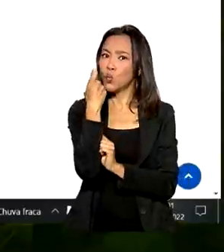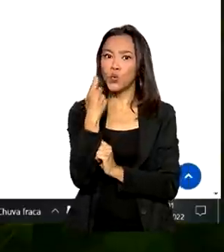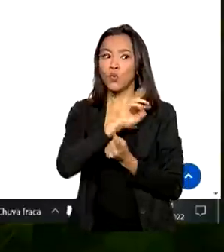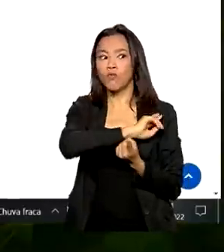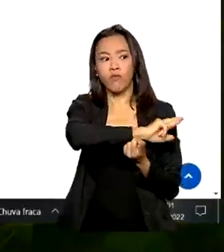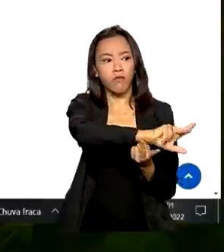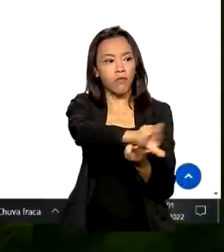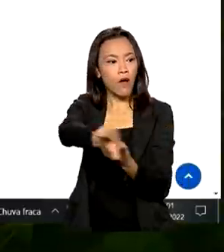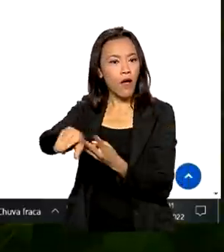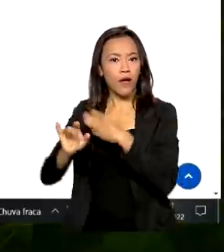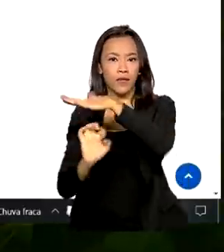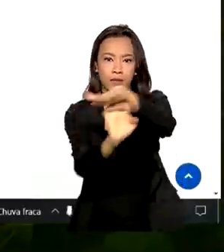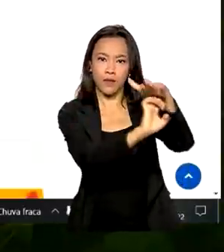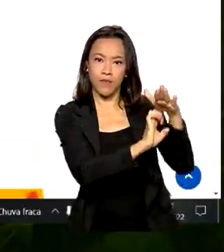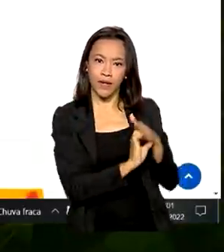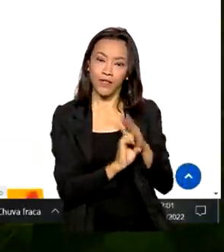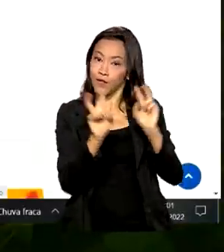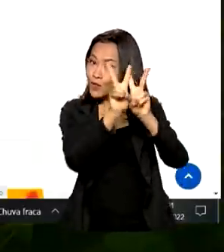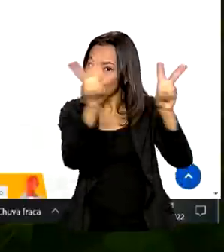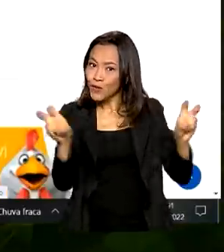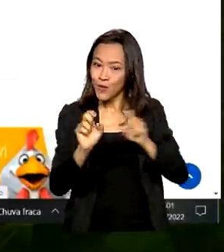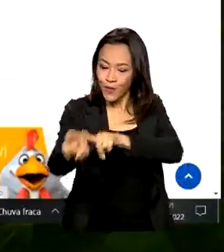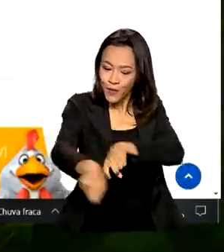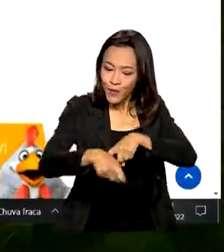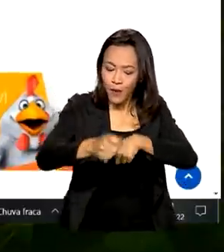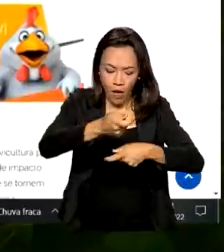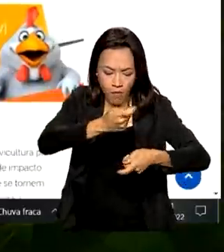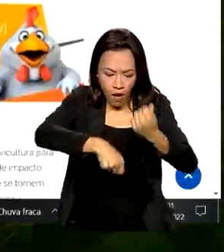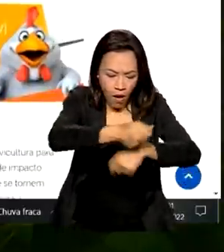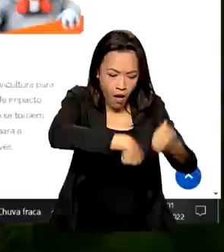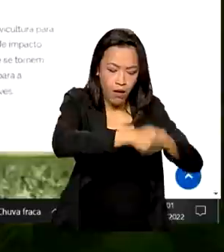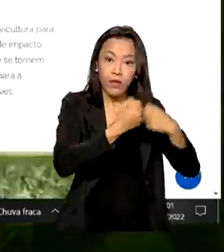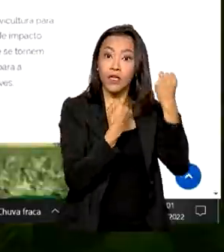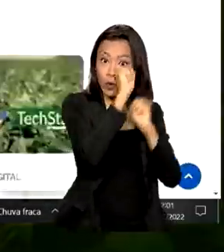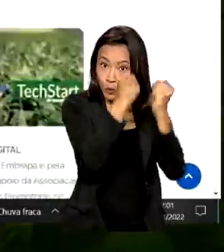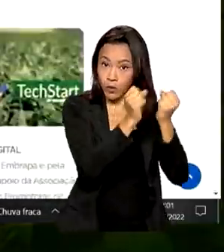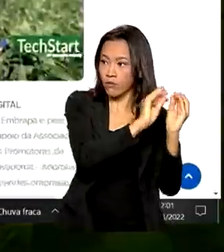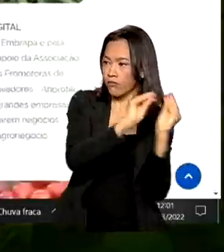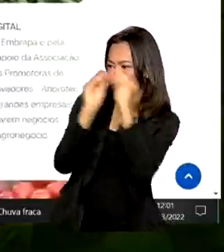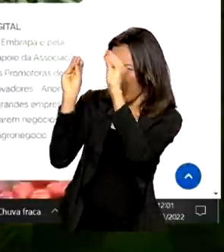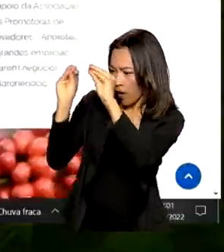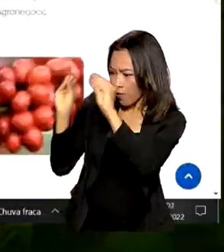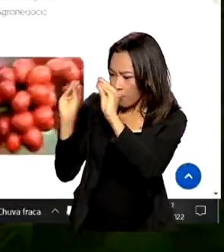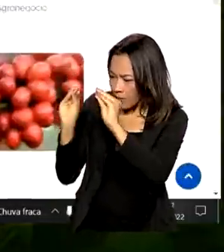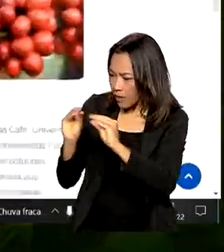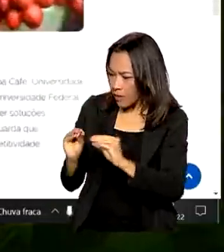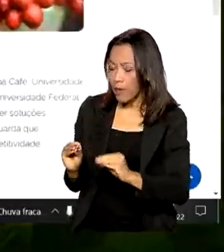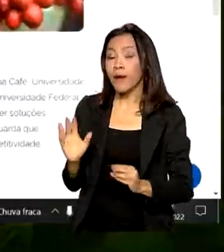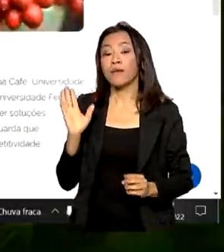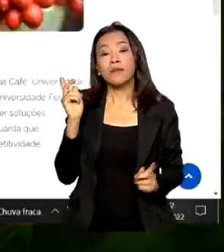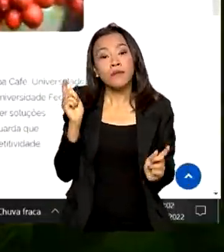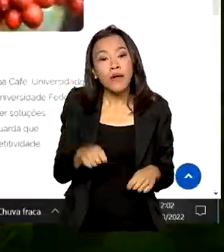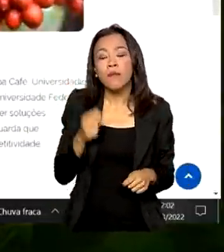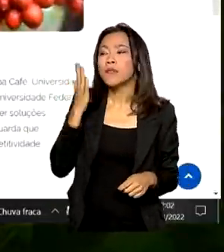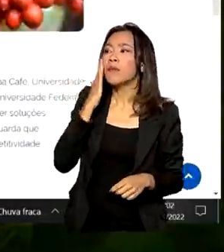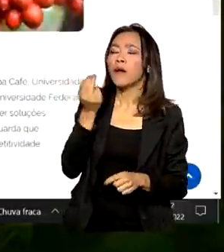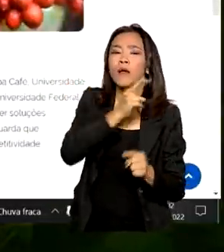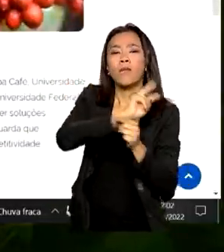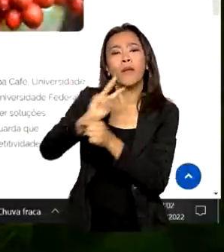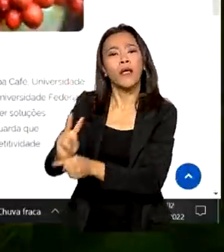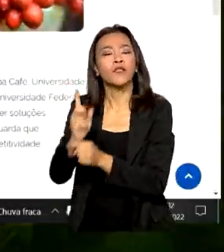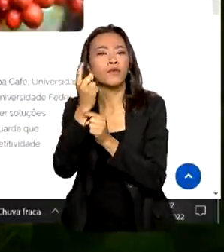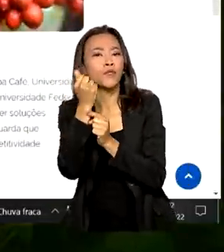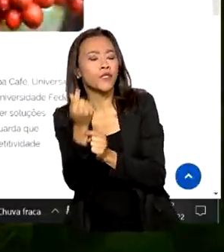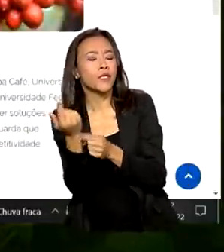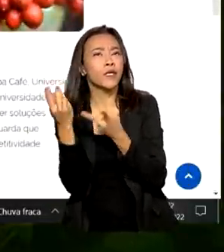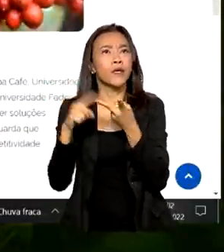nacionais ligadas ao agronegócio e à agroindústria. Também é possível encontrar opções de crédito e de acesso